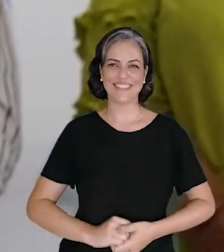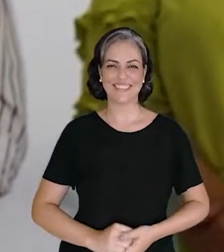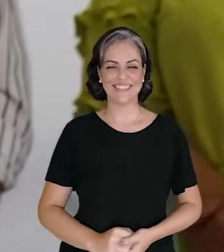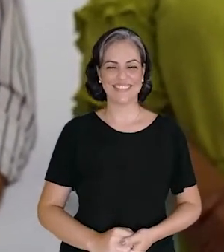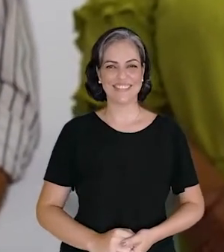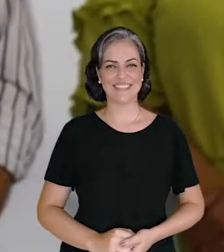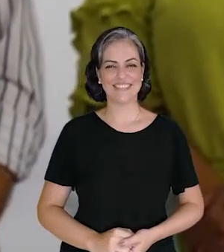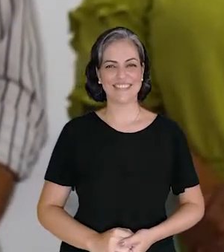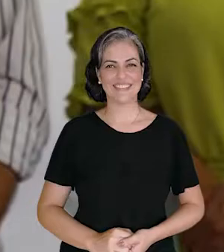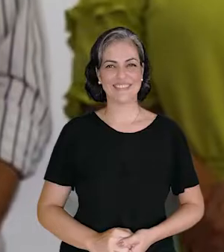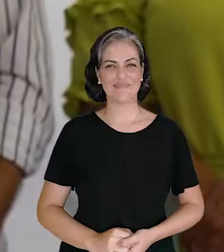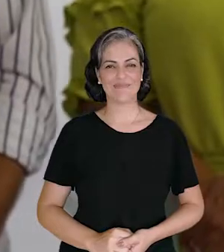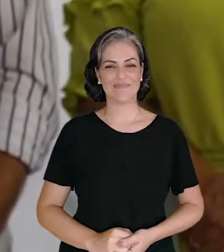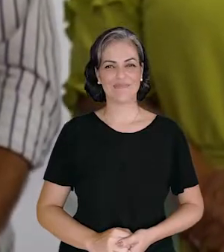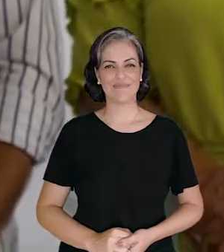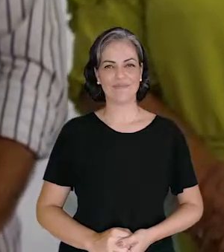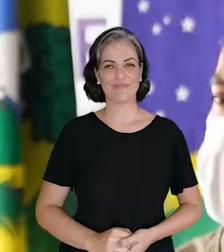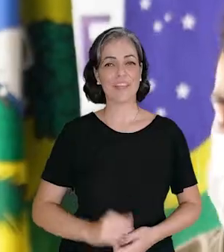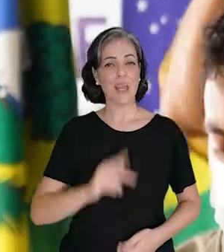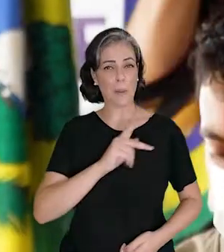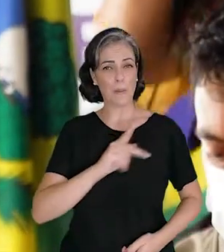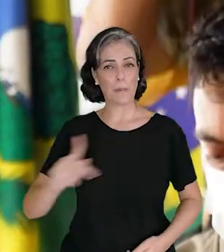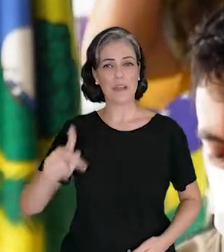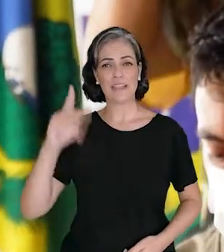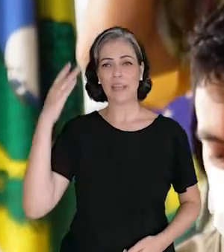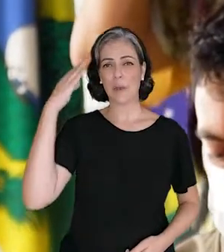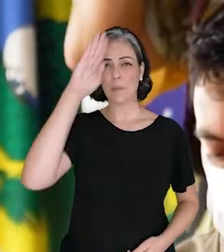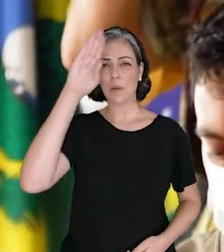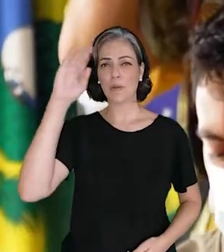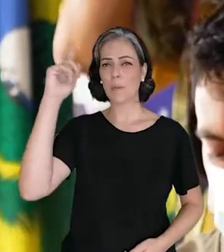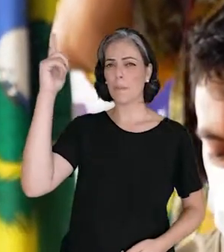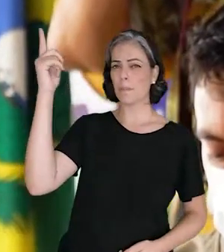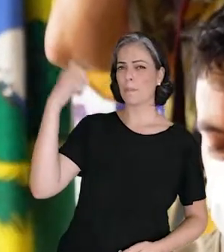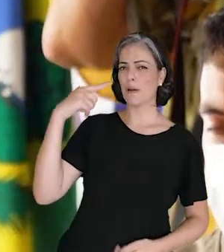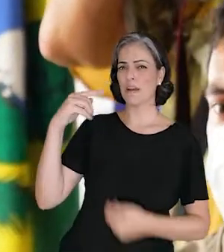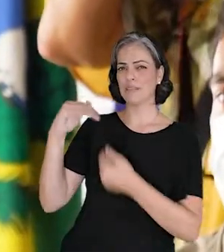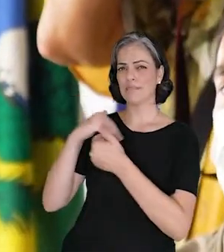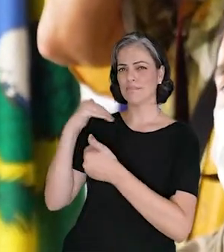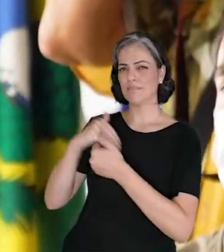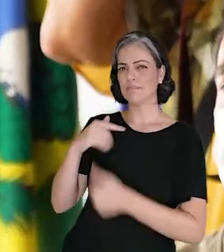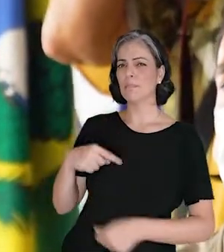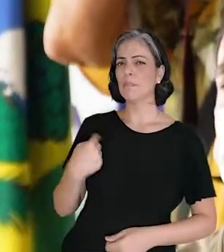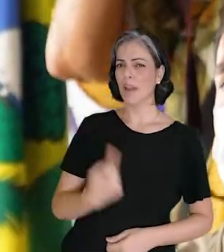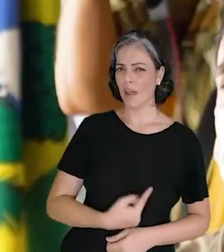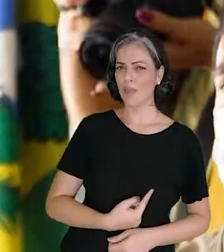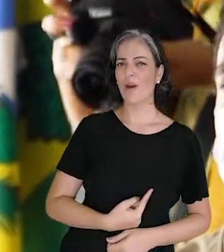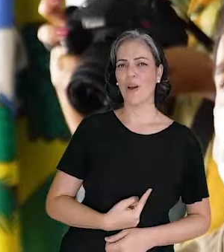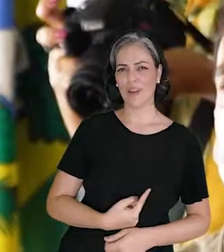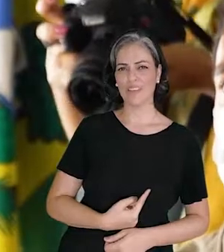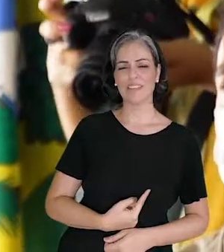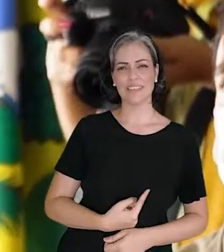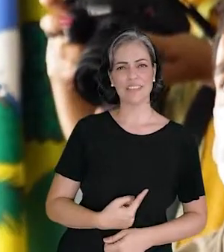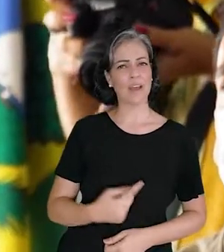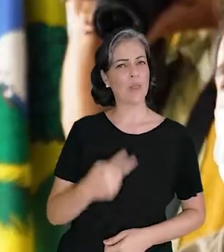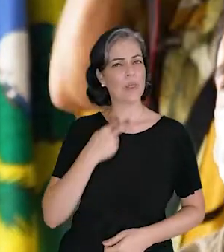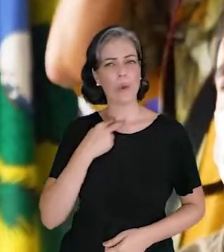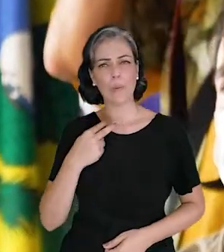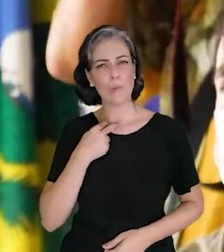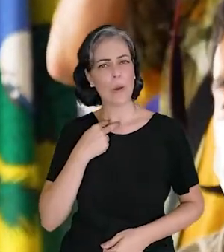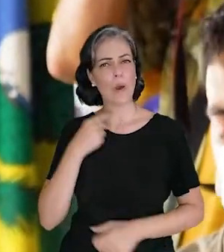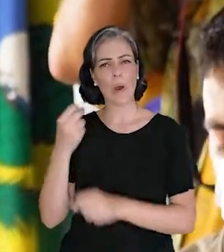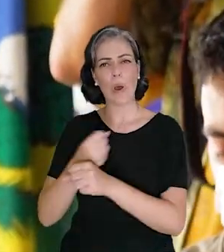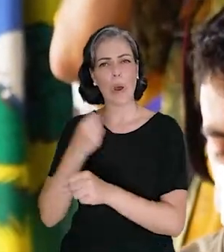Bolsonaro foi nesse sentido. Não deixar obras paradas, respeitar o imposto do